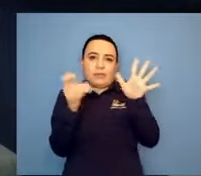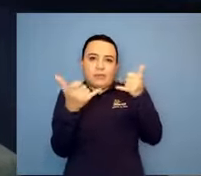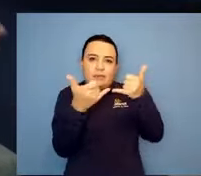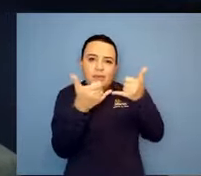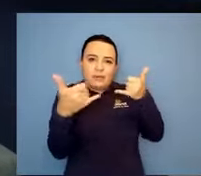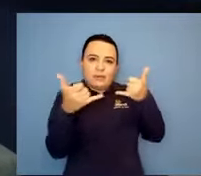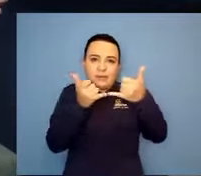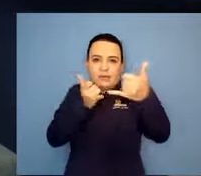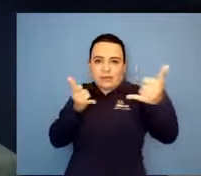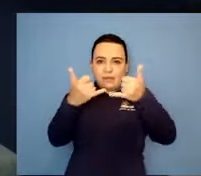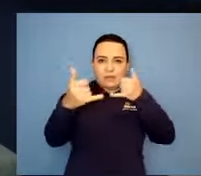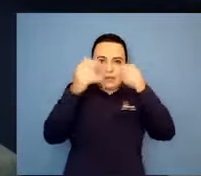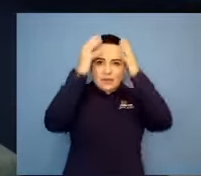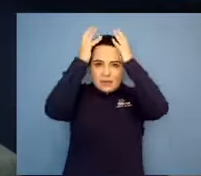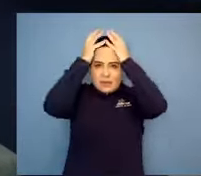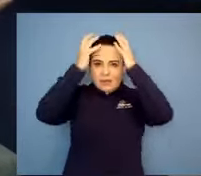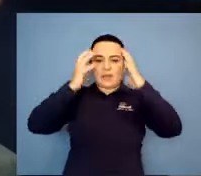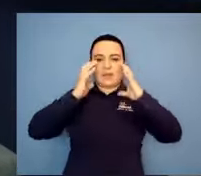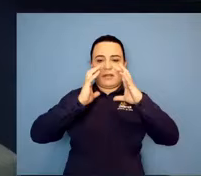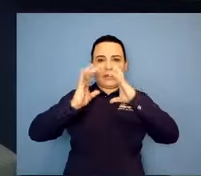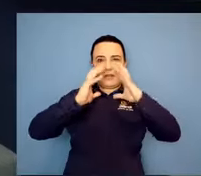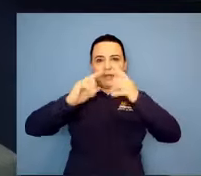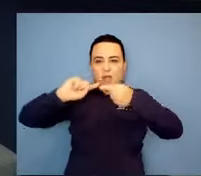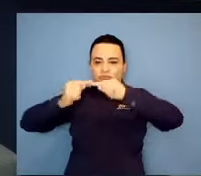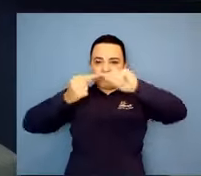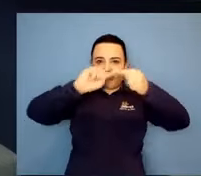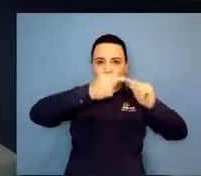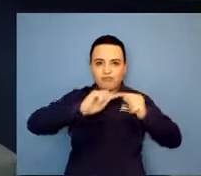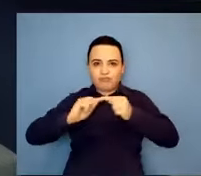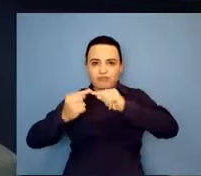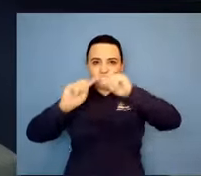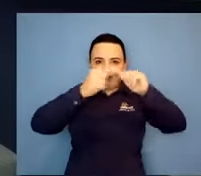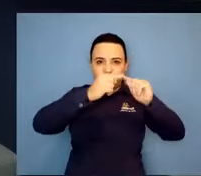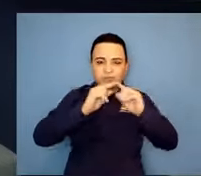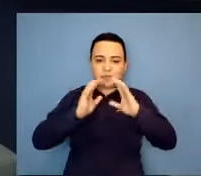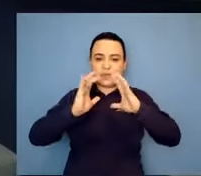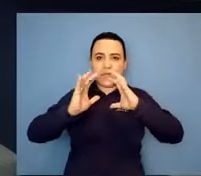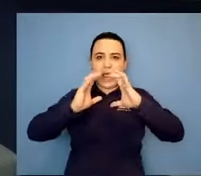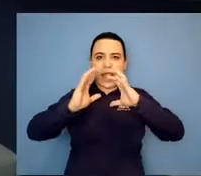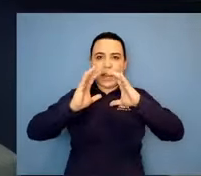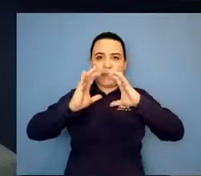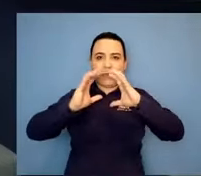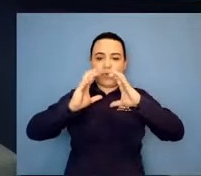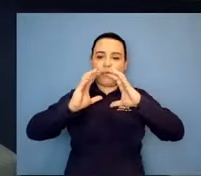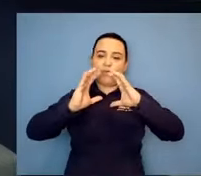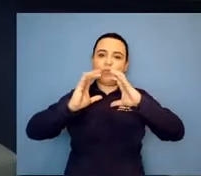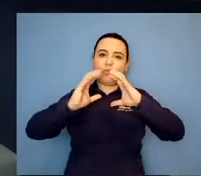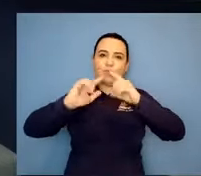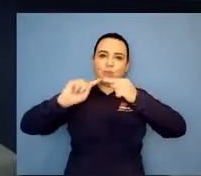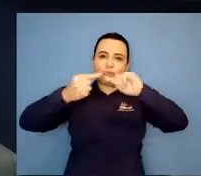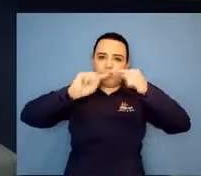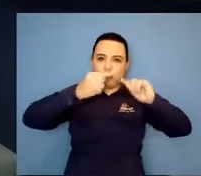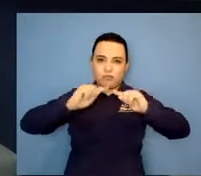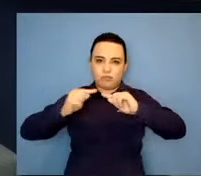transplante é um risco também para a saúde. Então, vai acompanhar essa criança via ressonância a cada seis